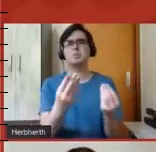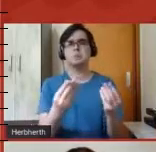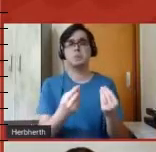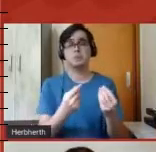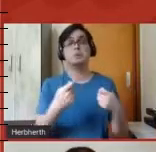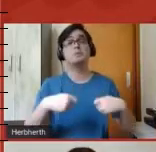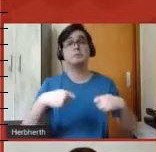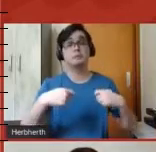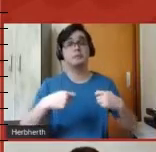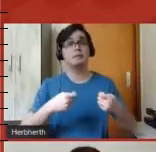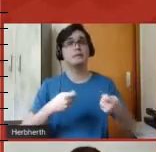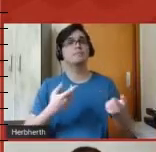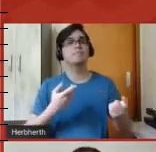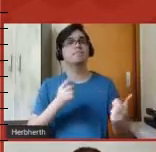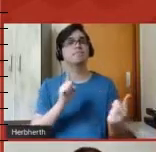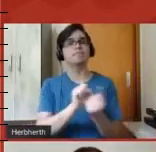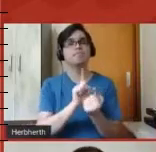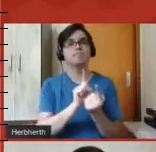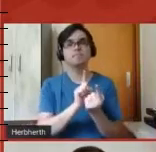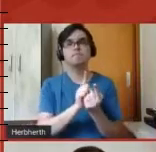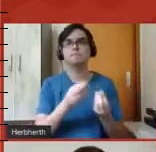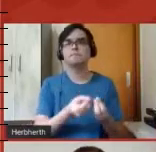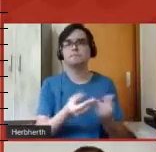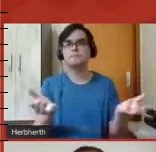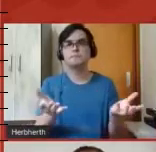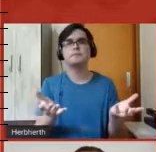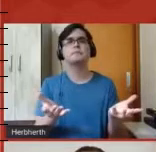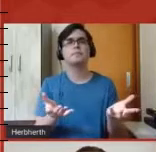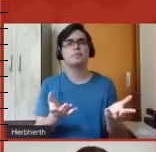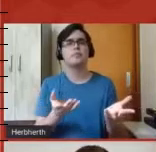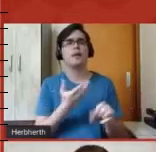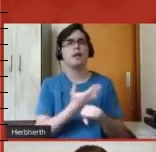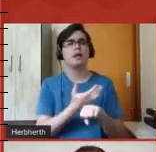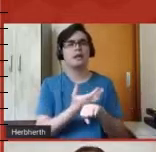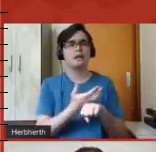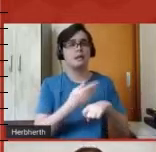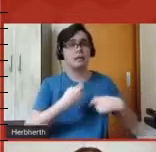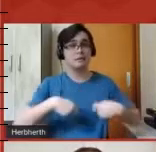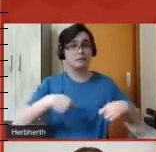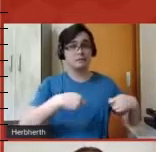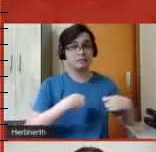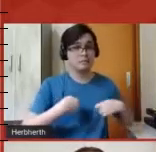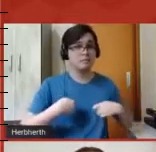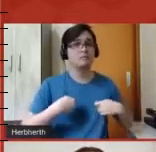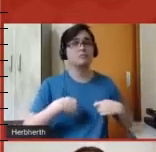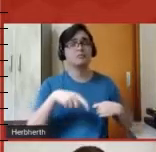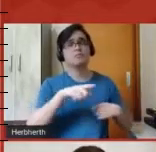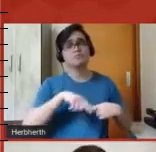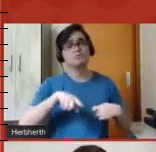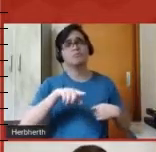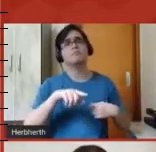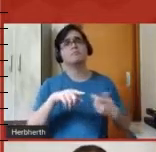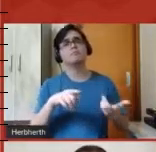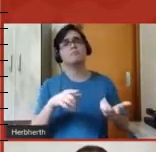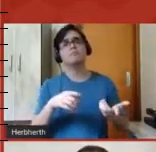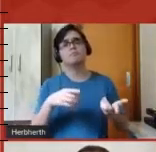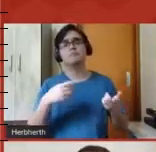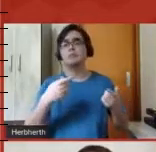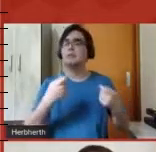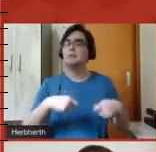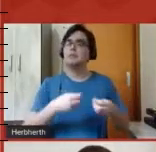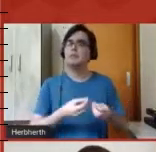fazer essa oferta, para atender essa demanda que estávamos recebendo.